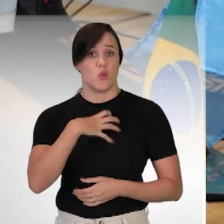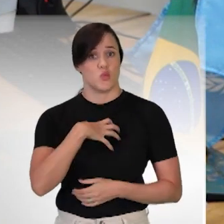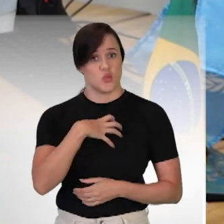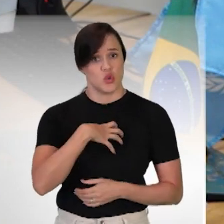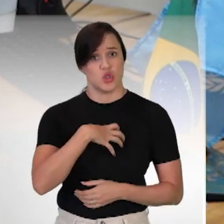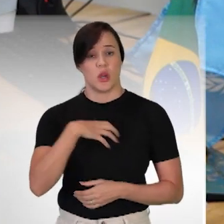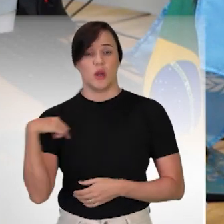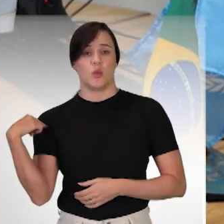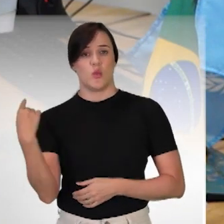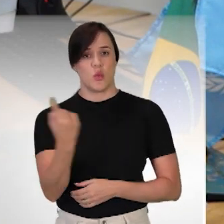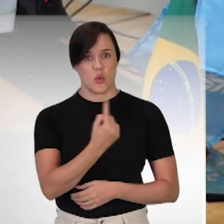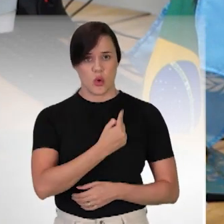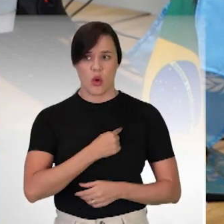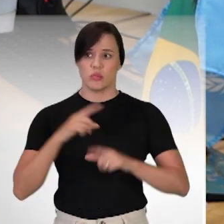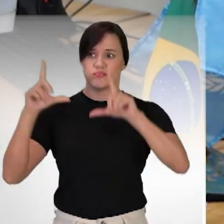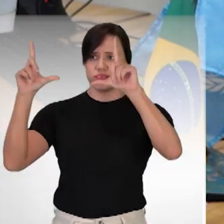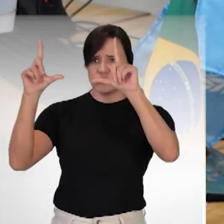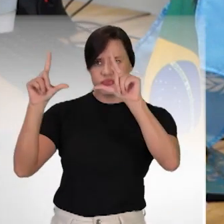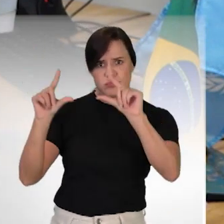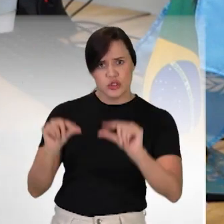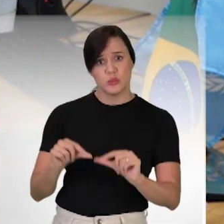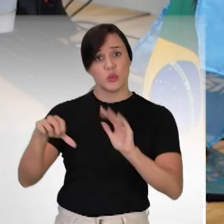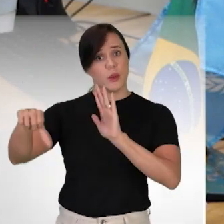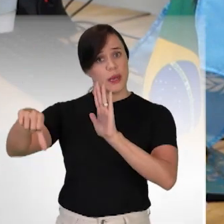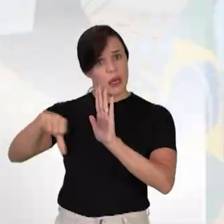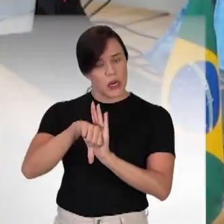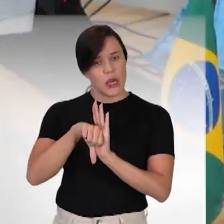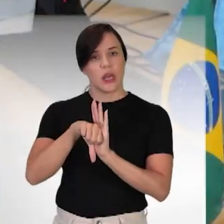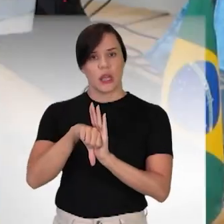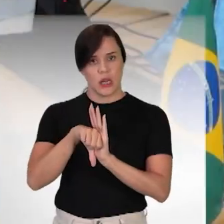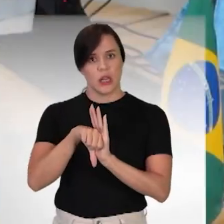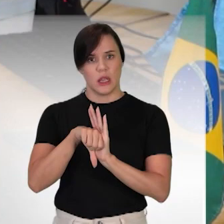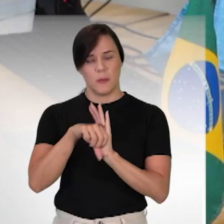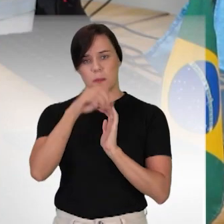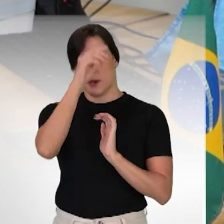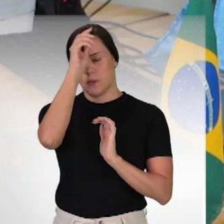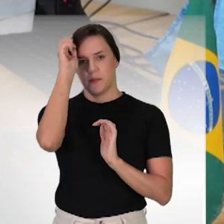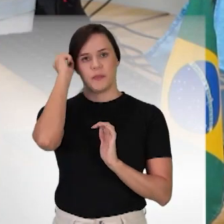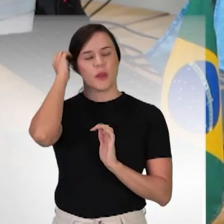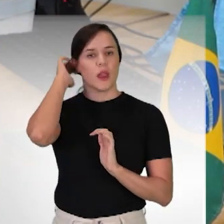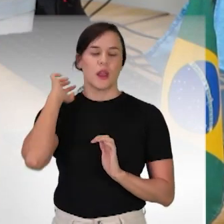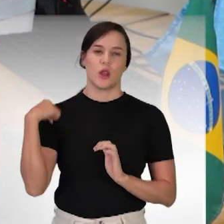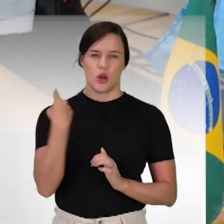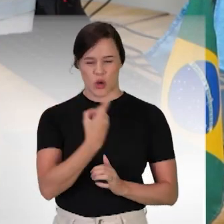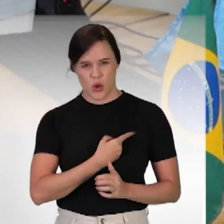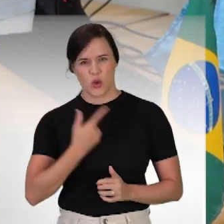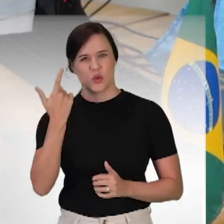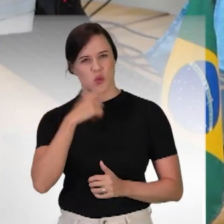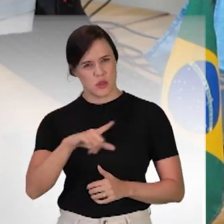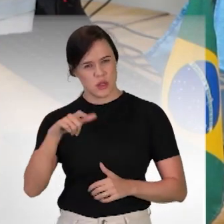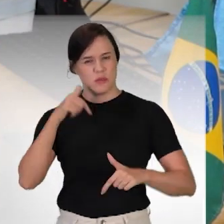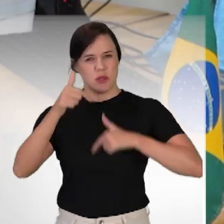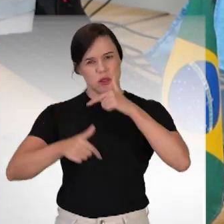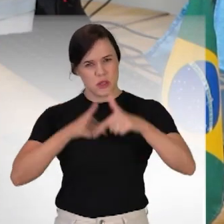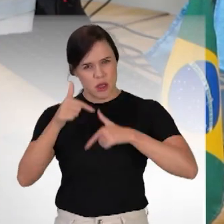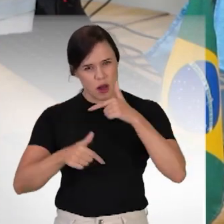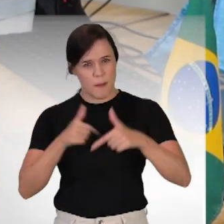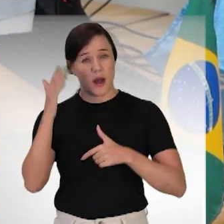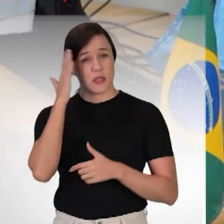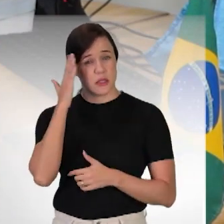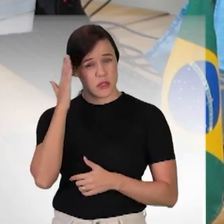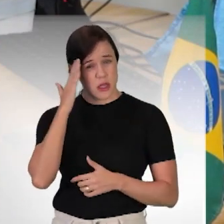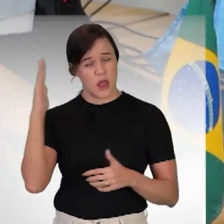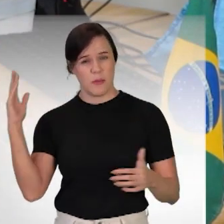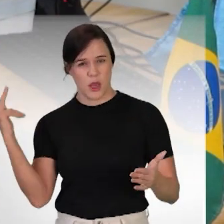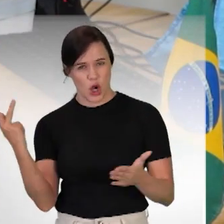de nós diminuirmos a incidência dos crimes. É o fim maior, né? Que nós possamos atuar, porque nós sabemos que os casos